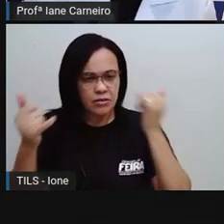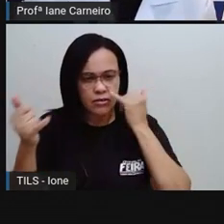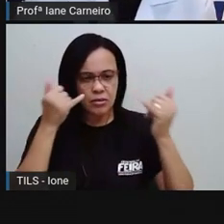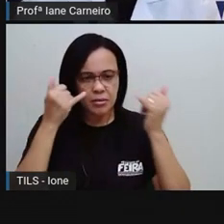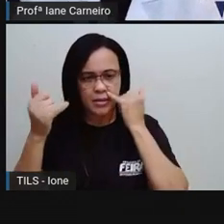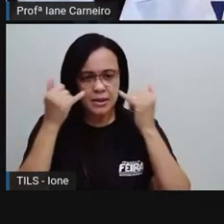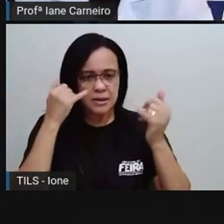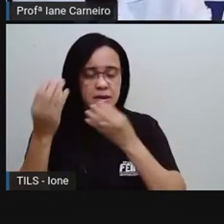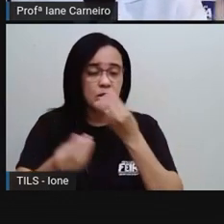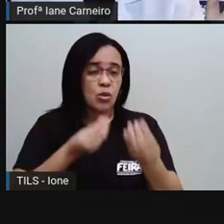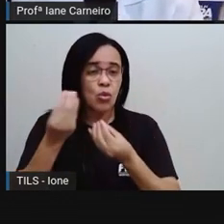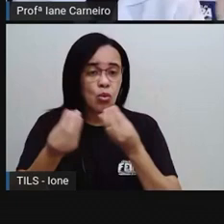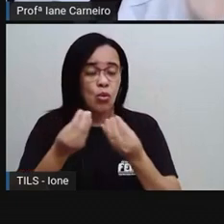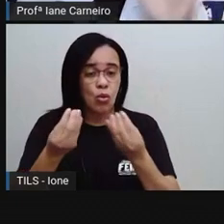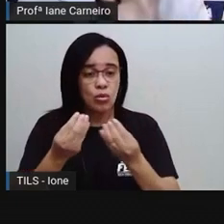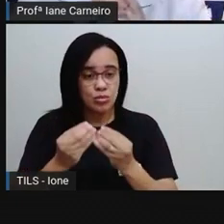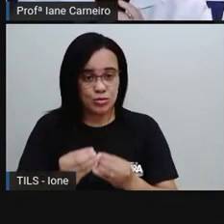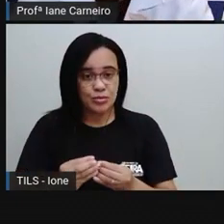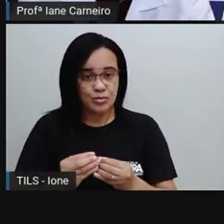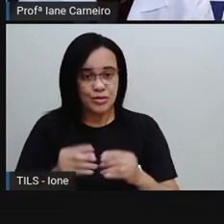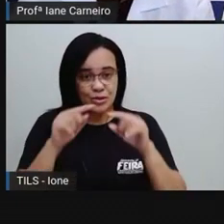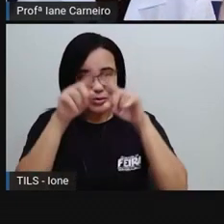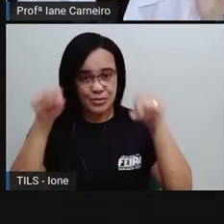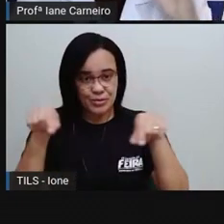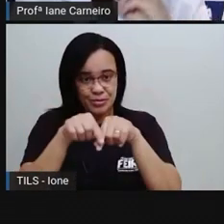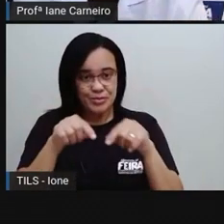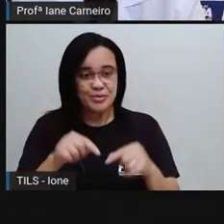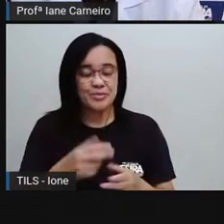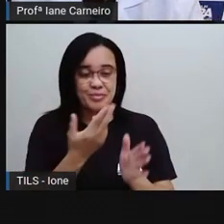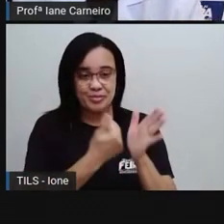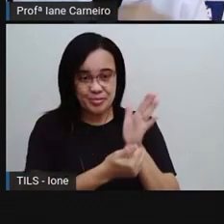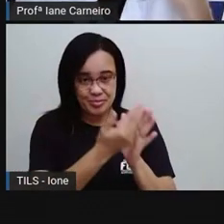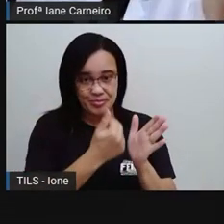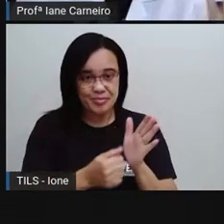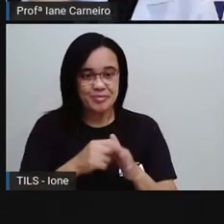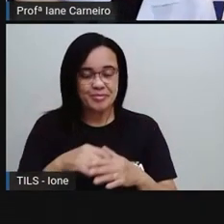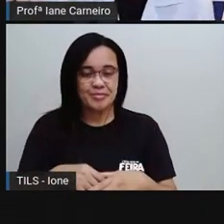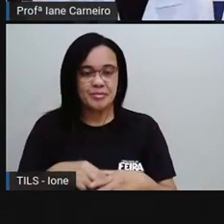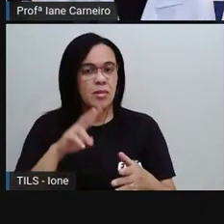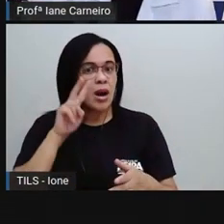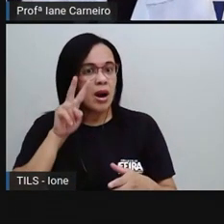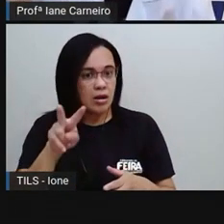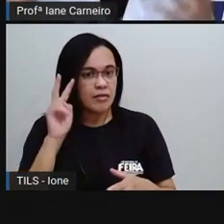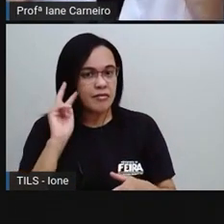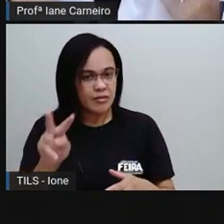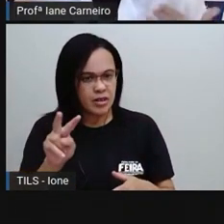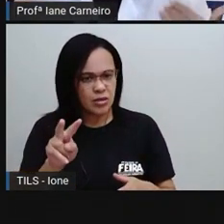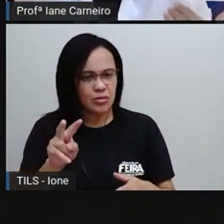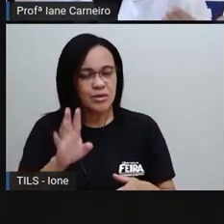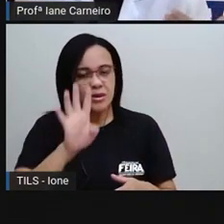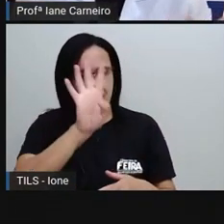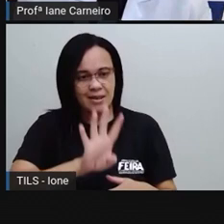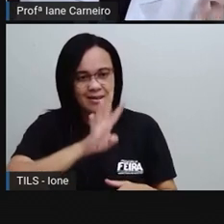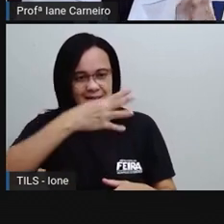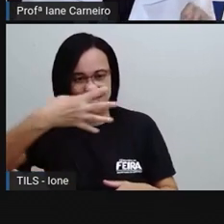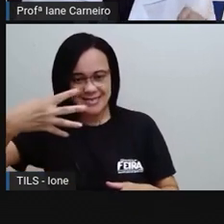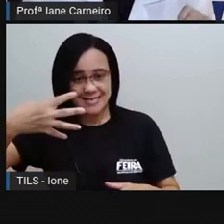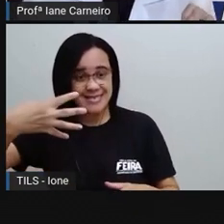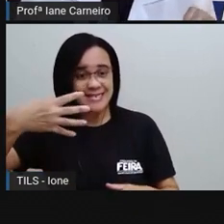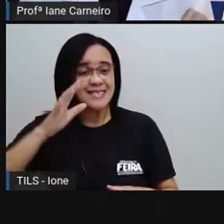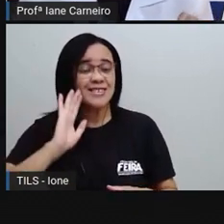slide, a gente construiu uma tabela com as informações de quem bebeu mais e quem bebeu menos água.